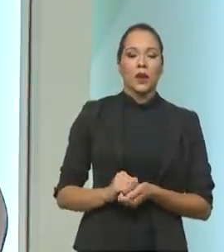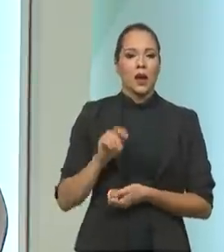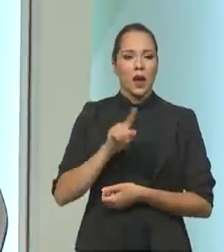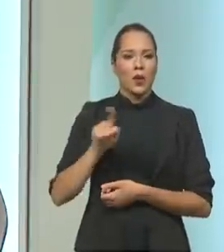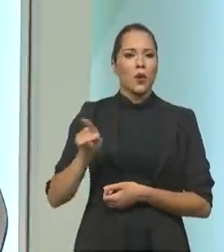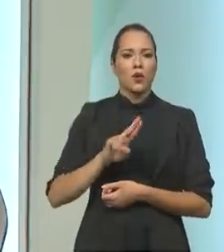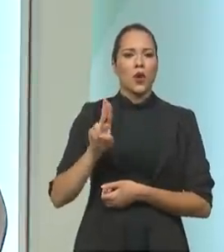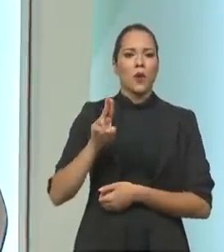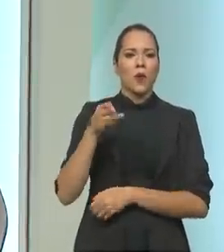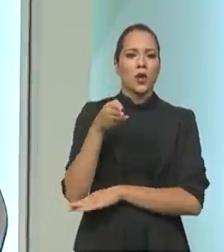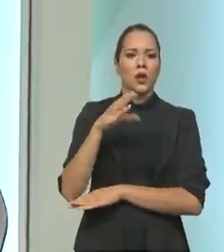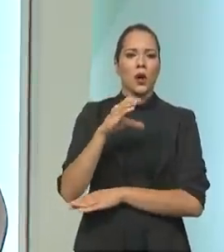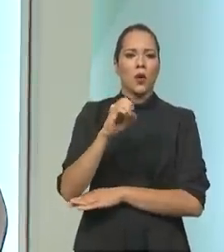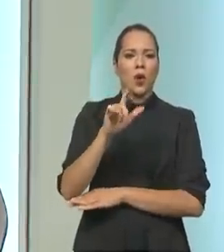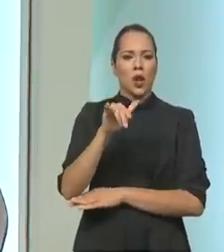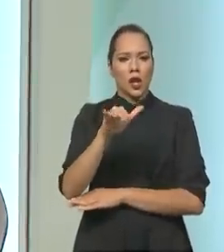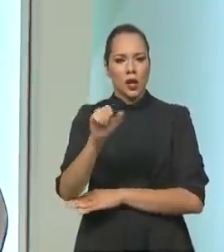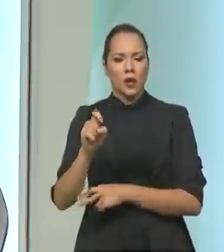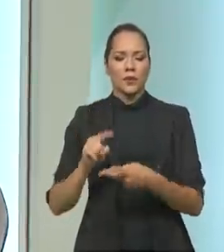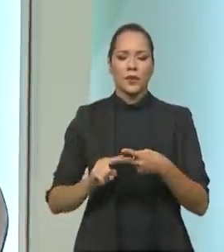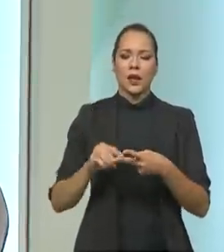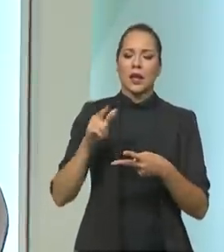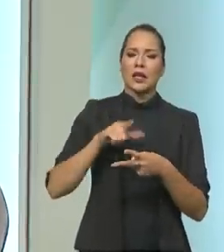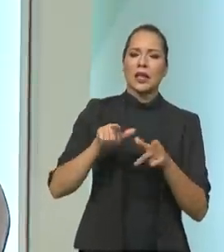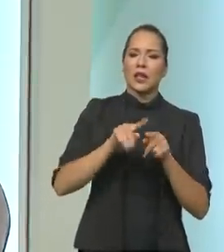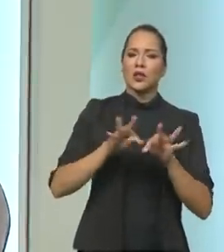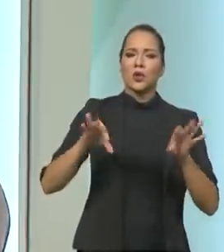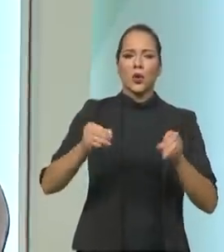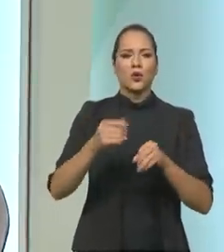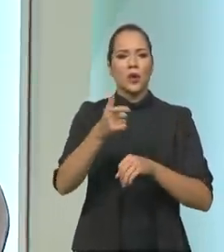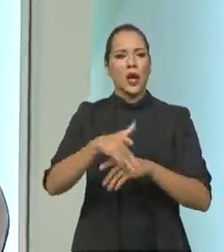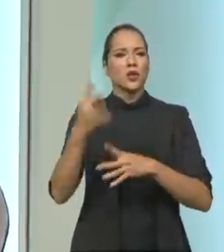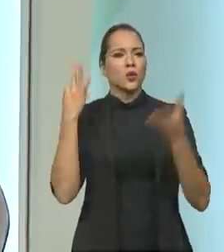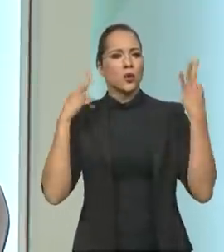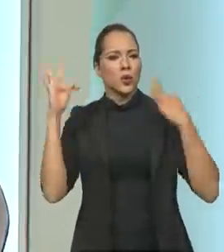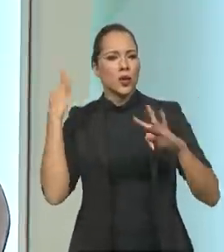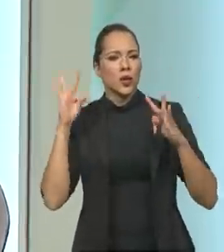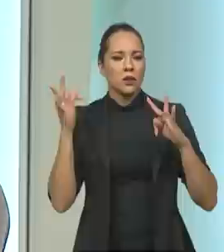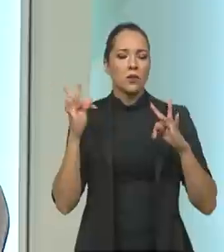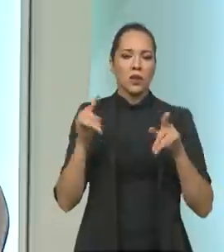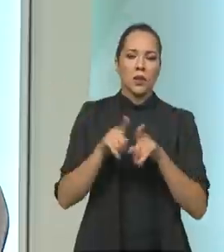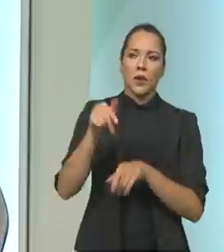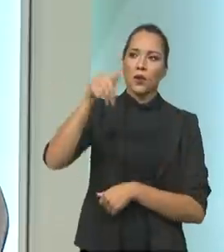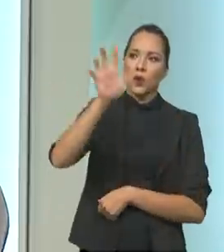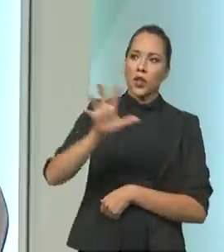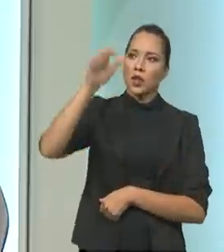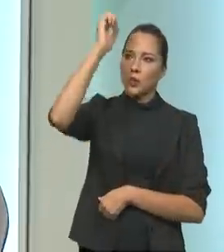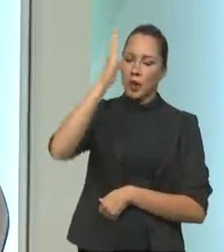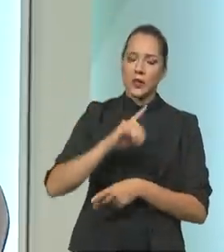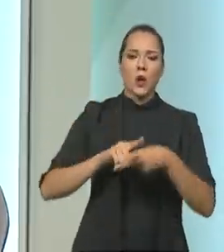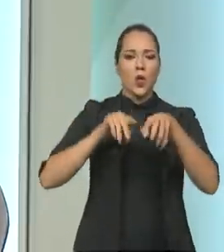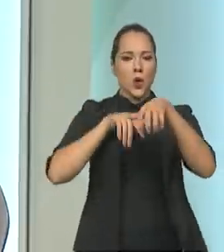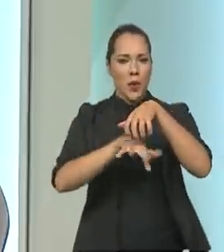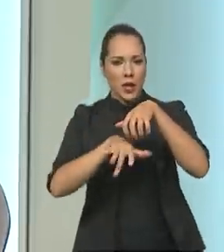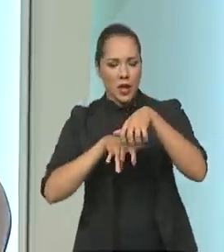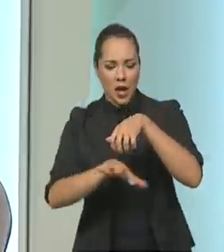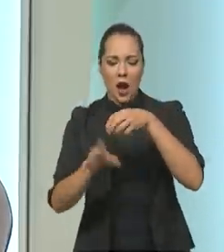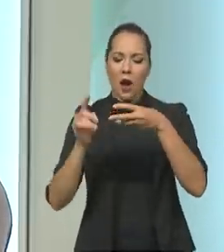Advisor. Você tem as pousadas de charme que se replicam em todos os endereços de ecoturismo. No Nordeste do Brasil, no Pantanal,